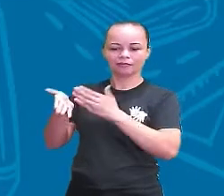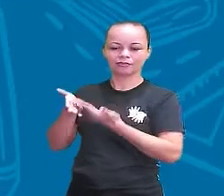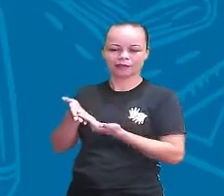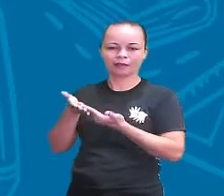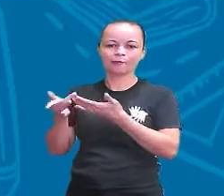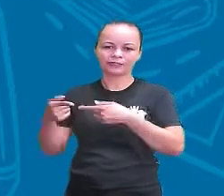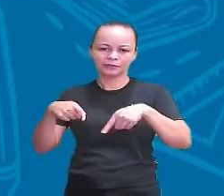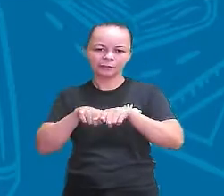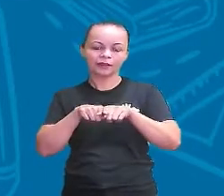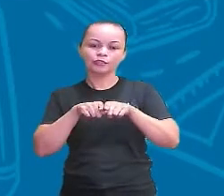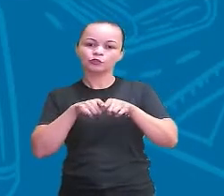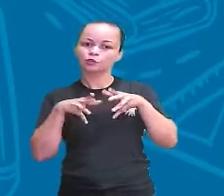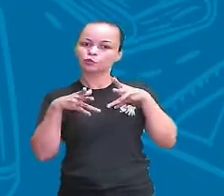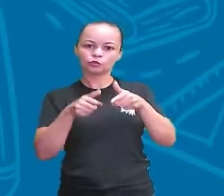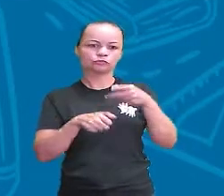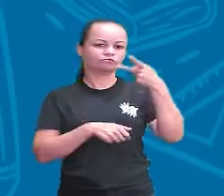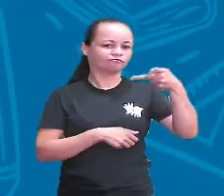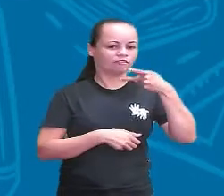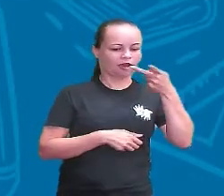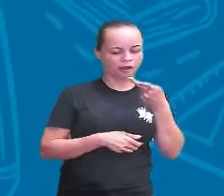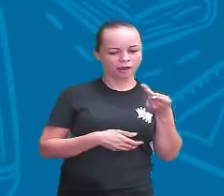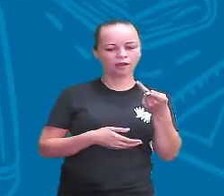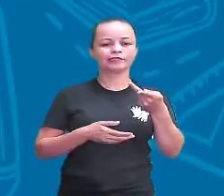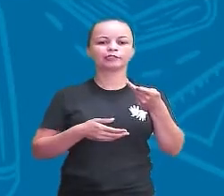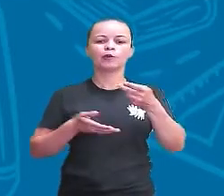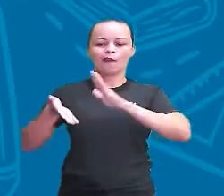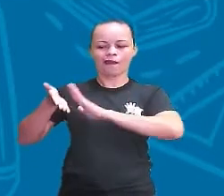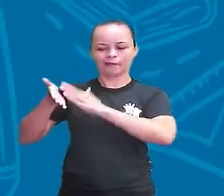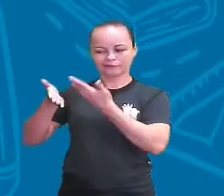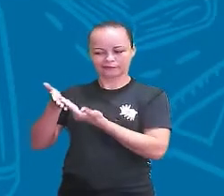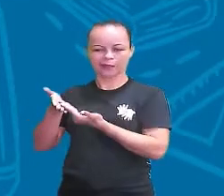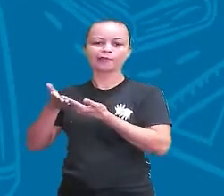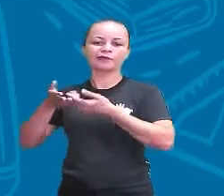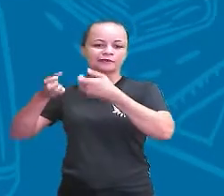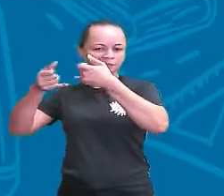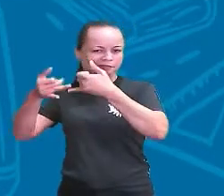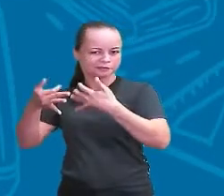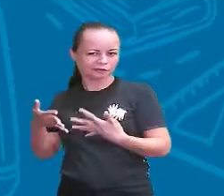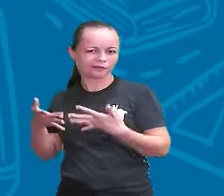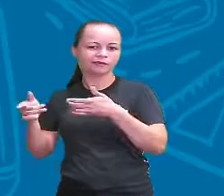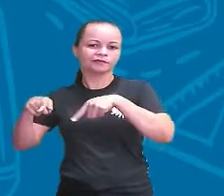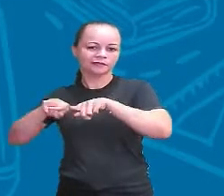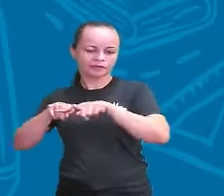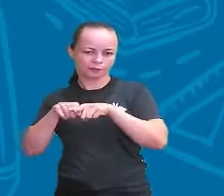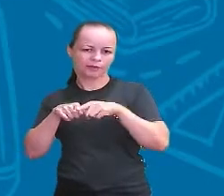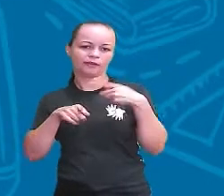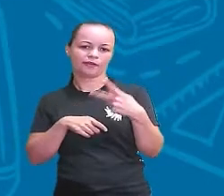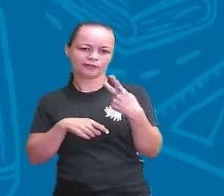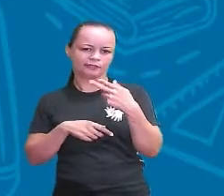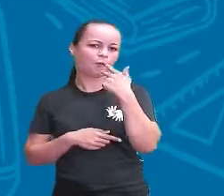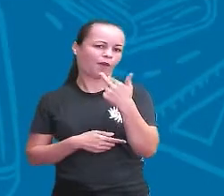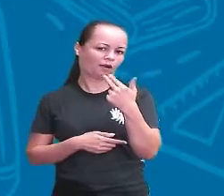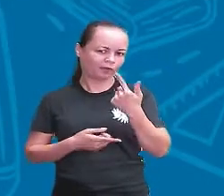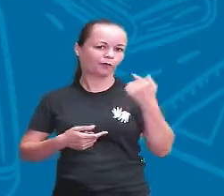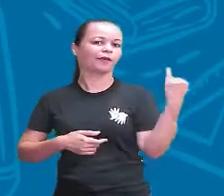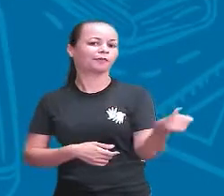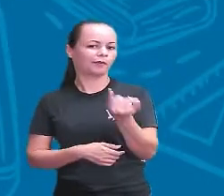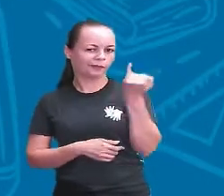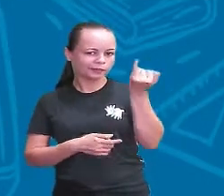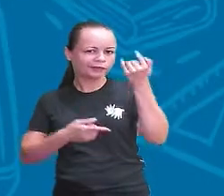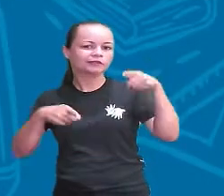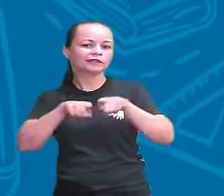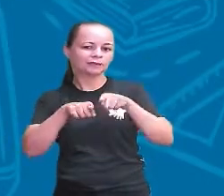tudo que eu tô falando, que também dá pra entender, não dá, gente? Então, essa é uma língua também muito importante, que se possível,